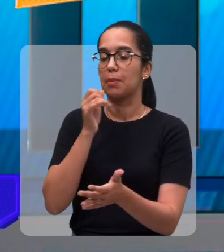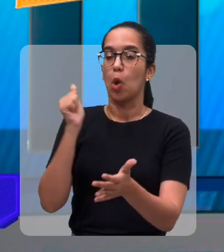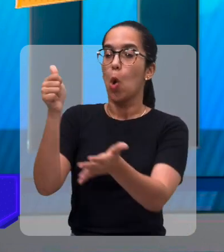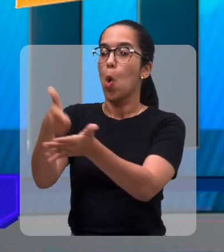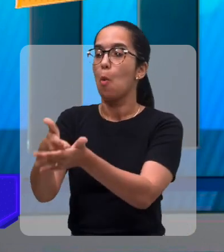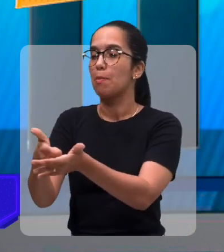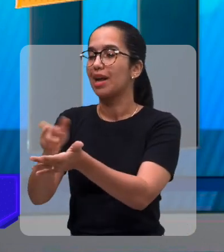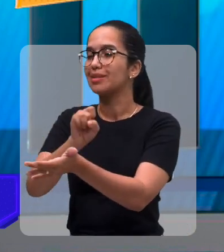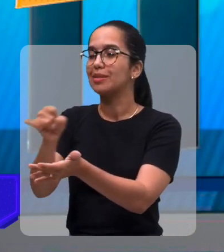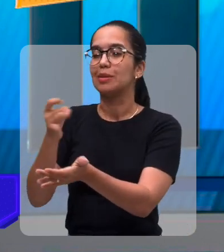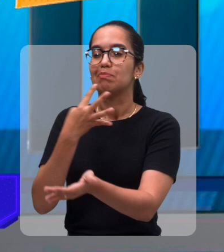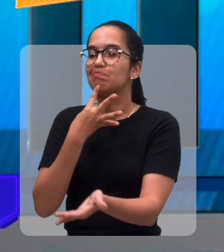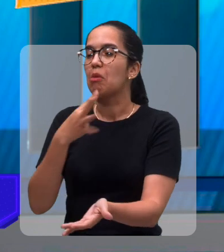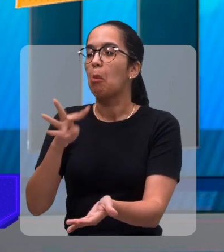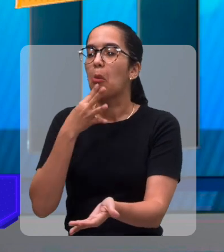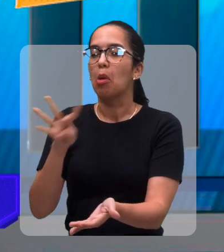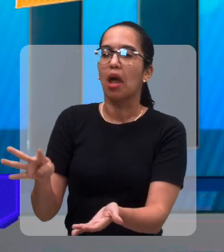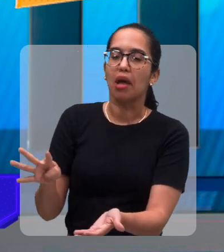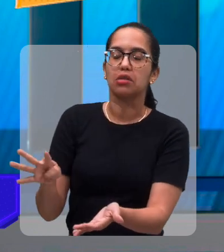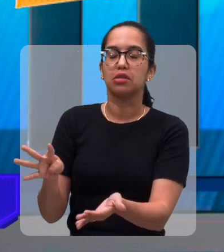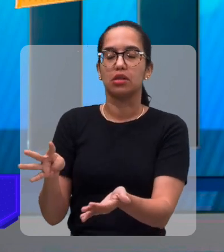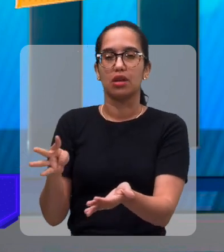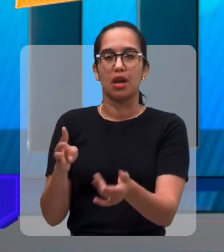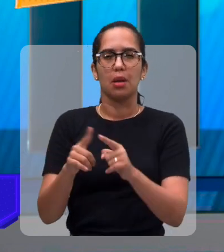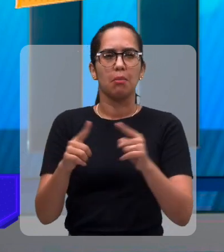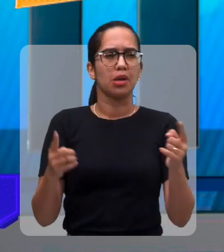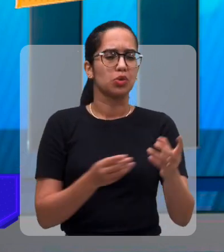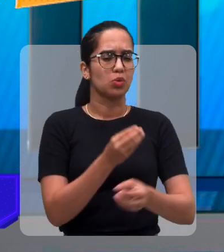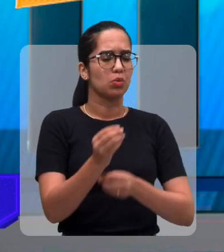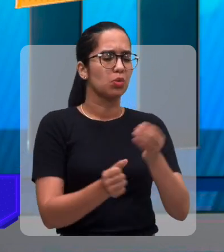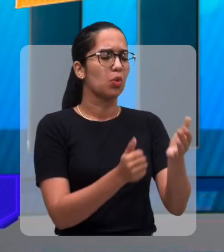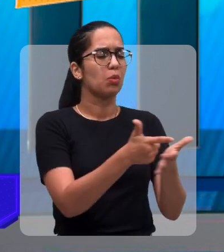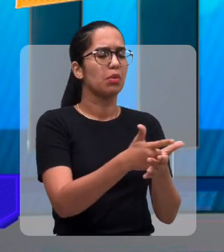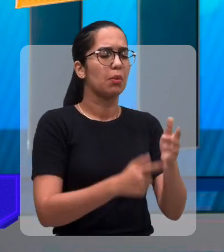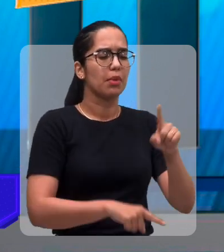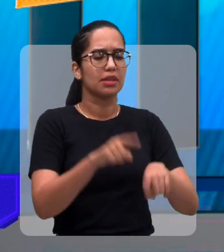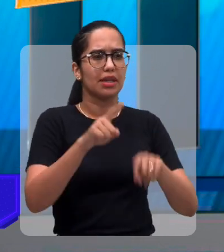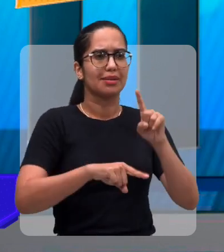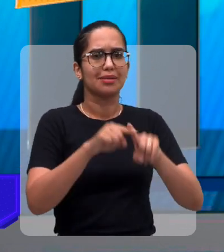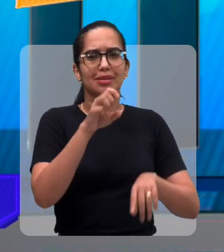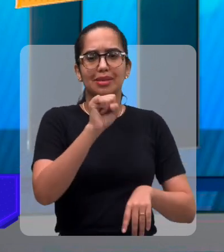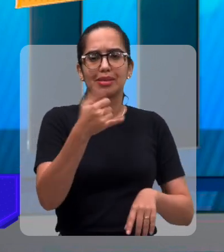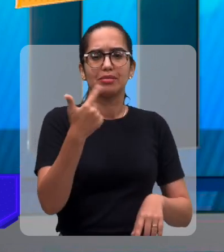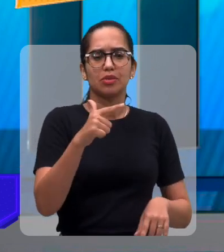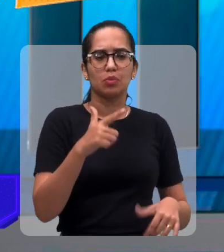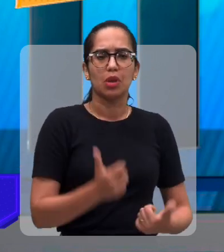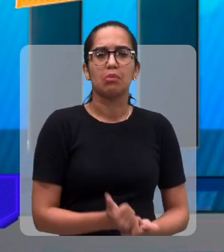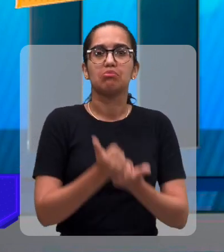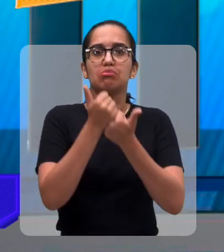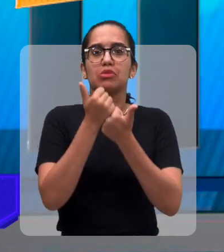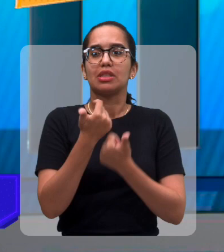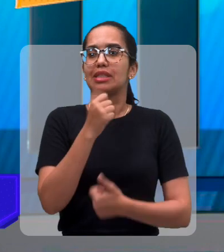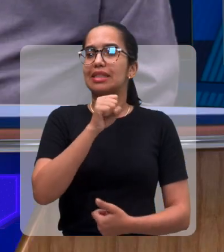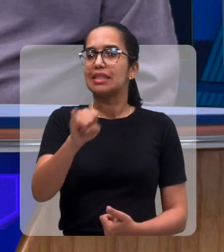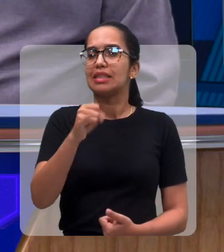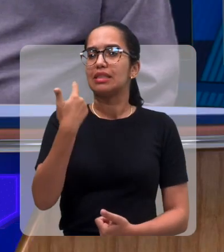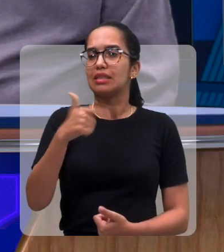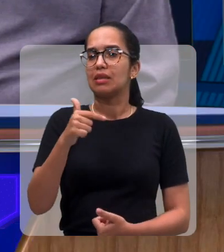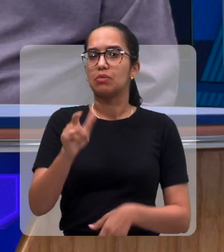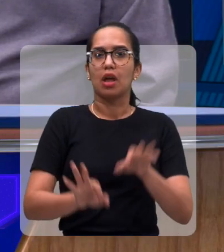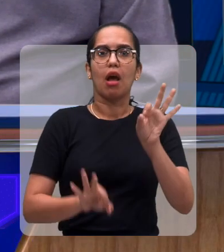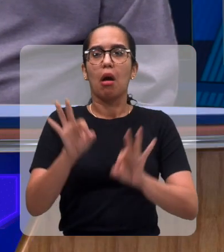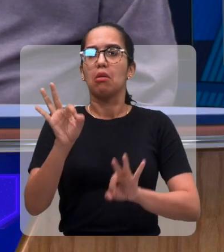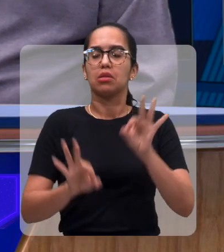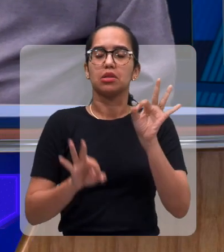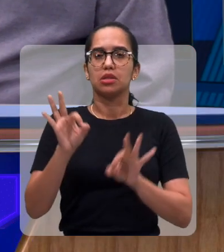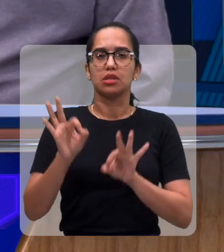Mas como é que vai comprar esse produto se não tiver um apoio, se não tiver um planejamento